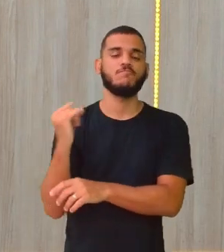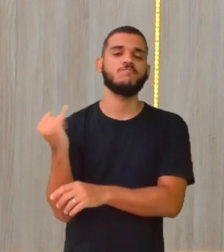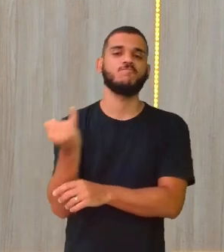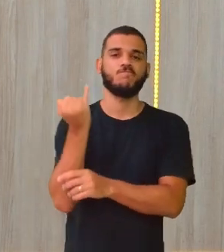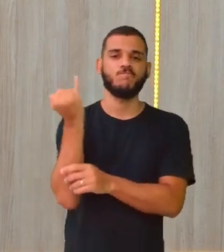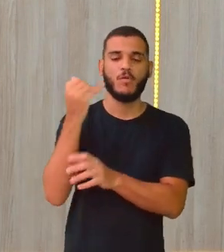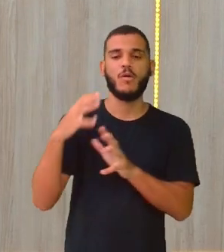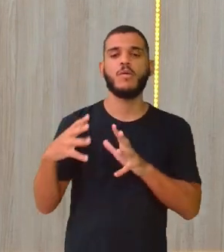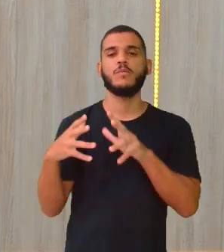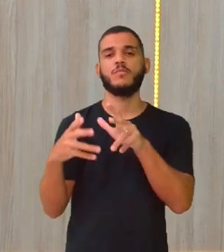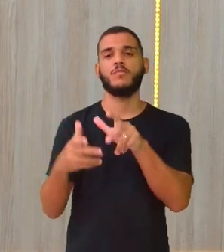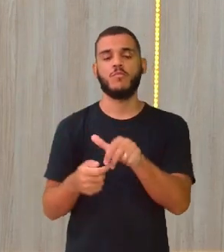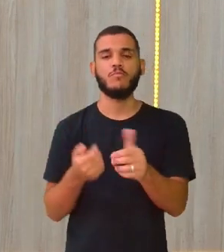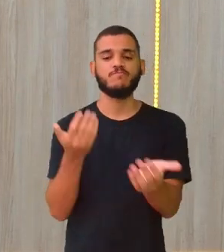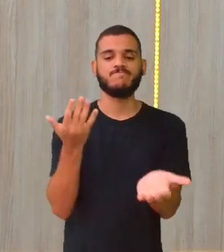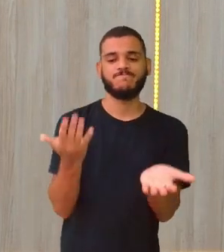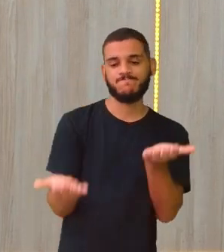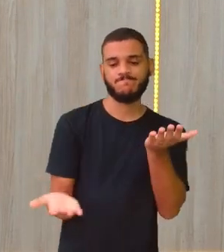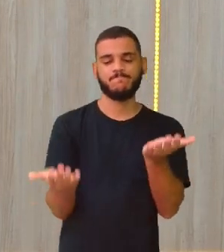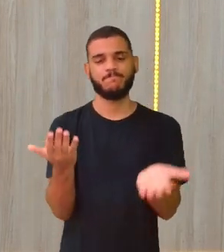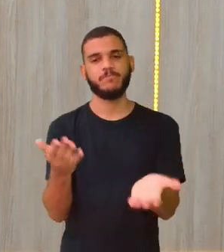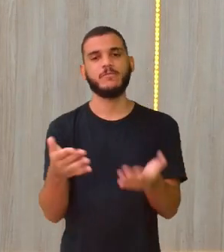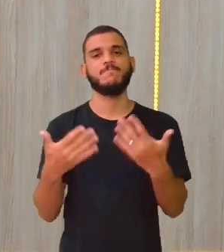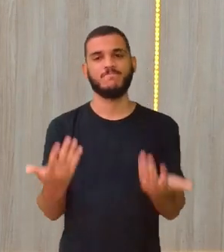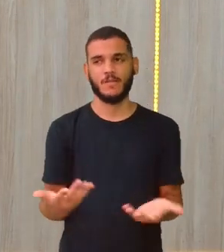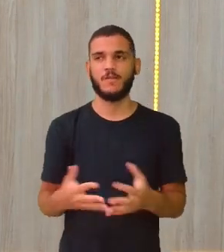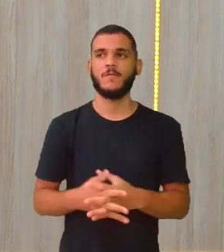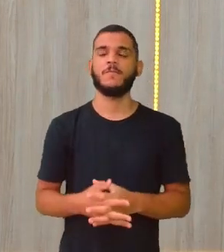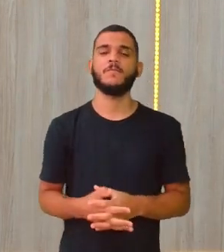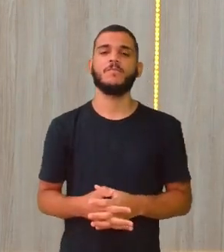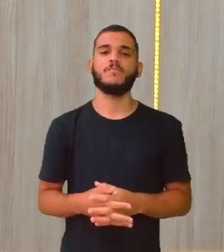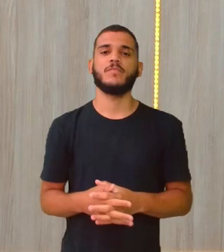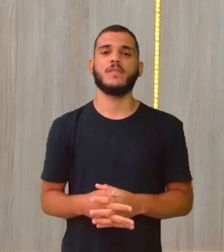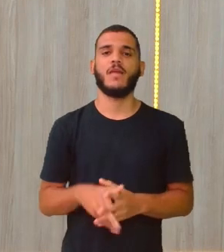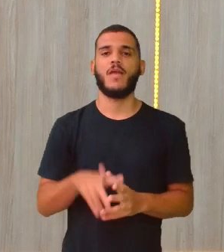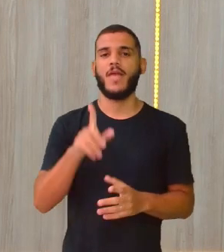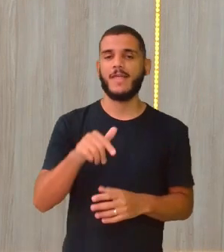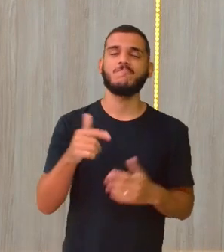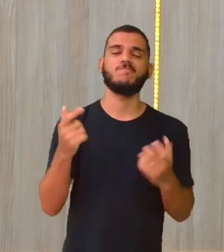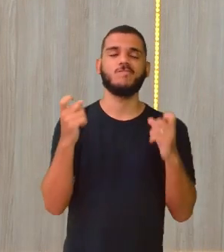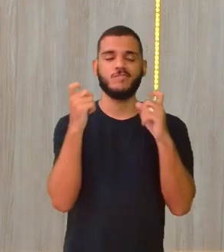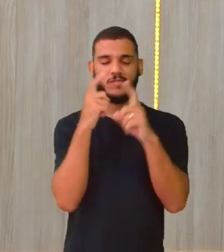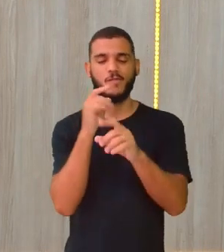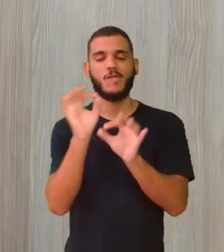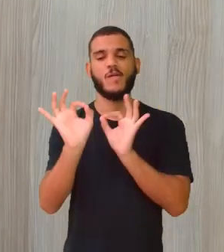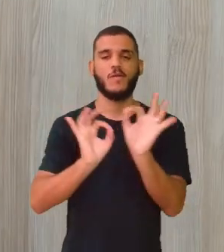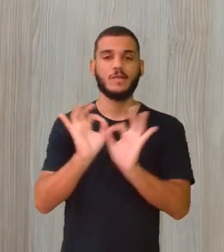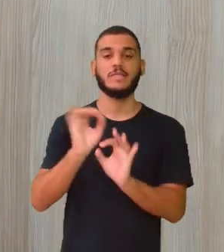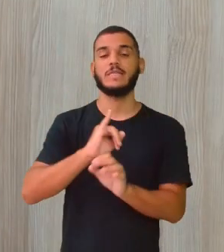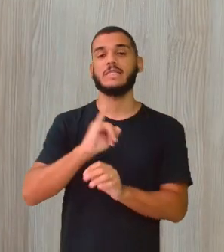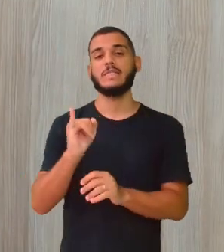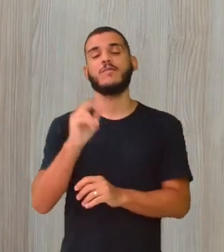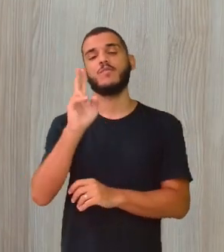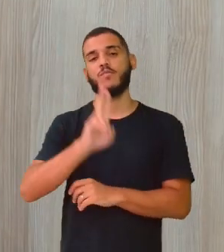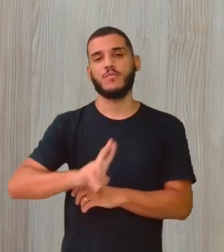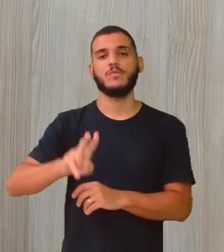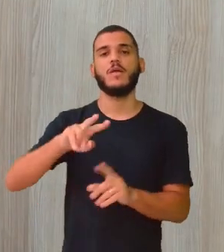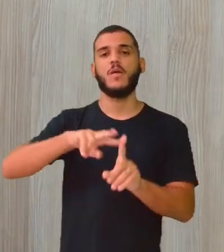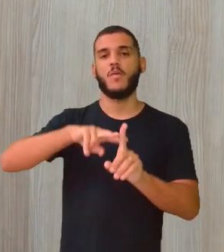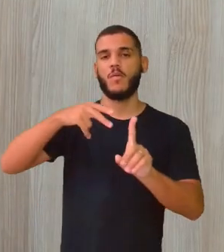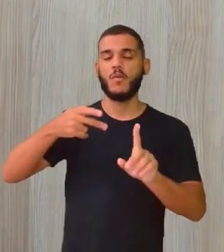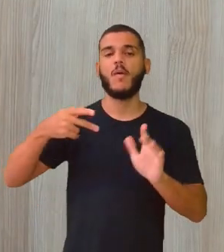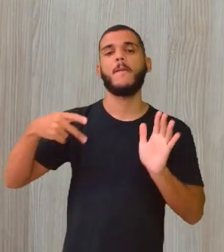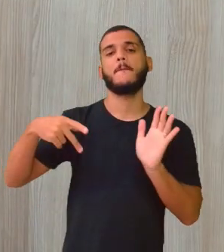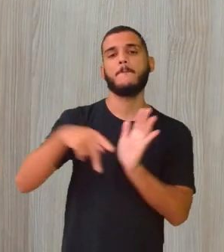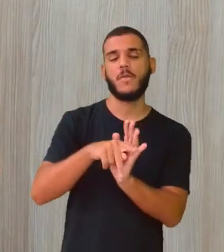Da biodiversidade, aí fica difícil, né, professora? Aí o negócio já fica embaçado, né? A gente não usar os nossos recursos naturais de